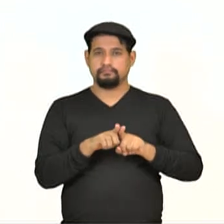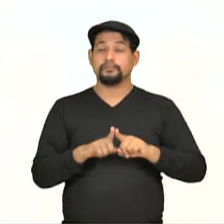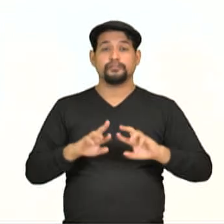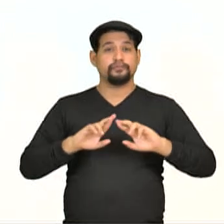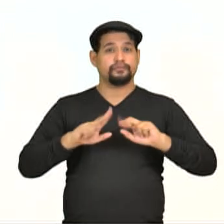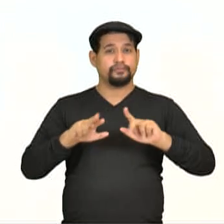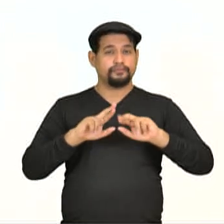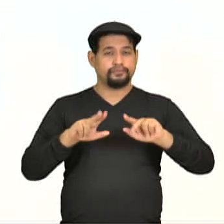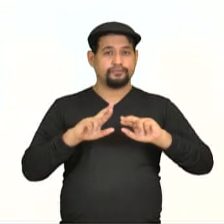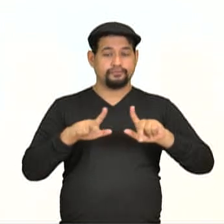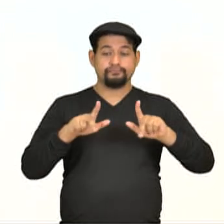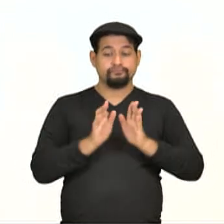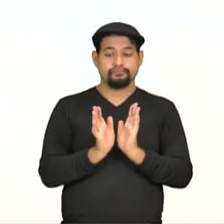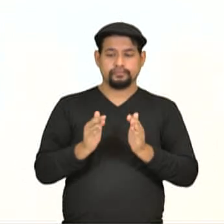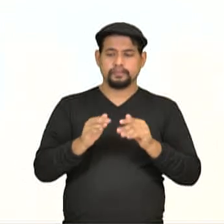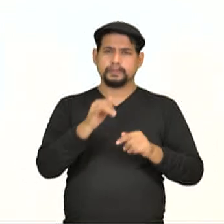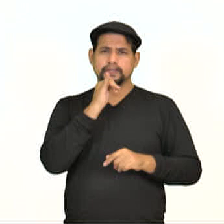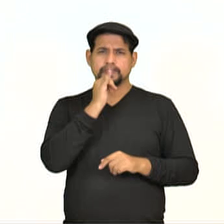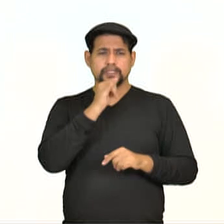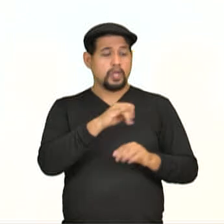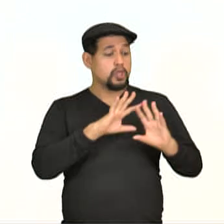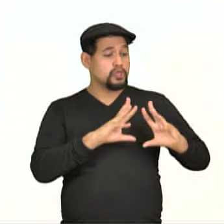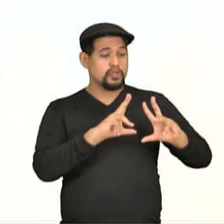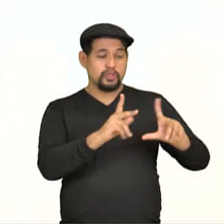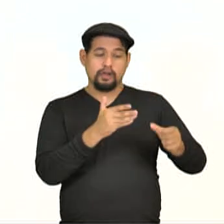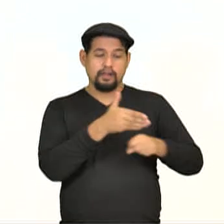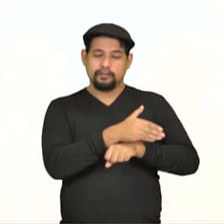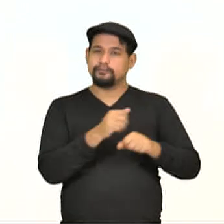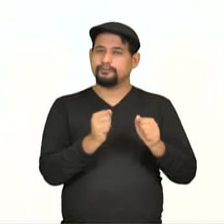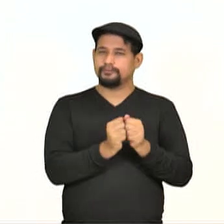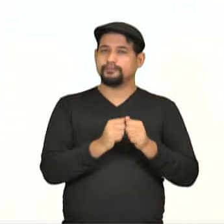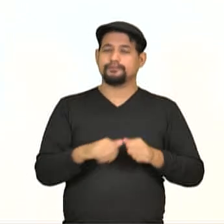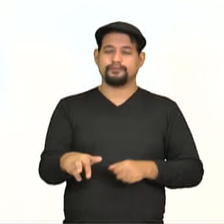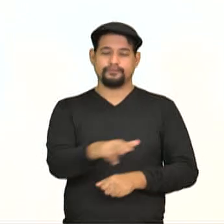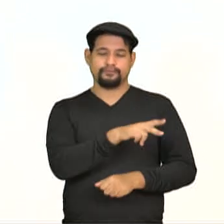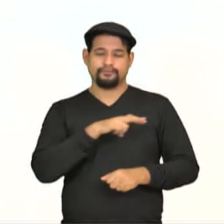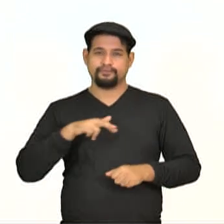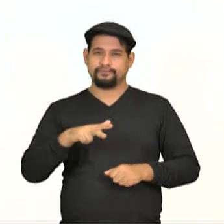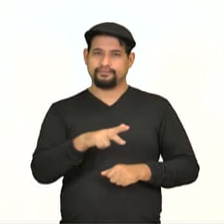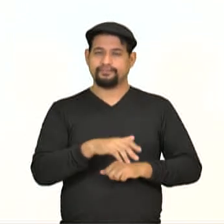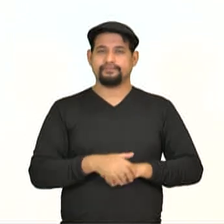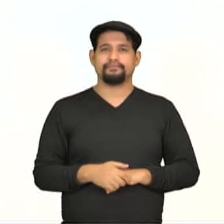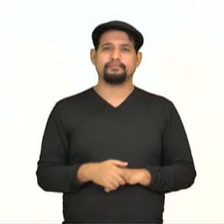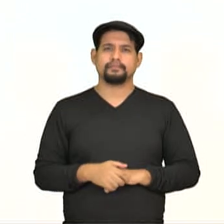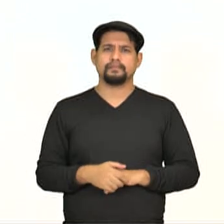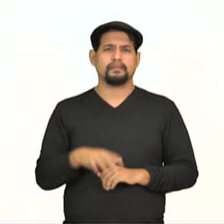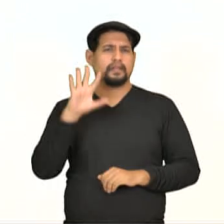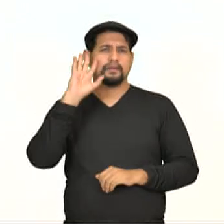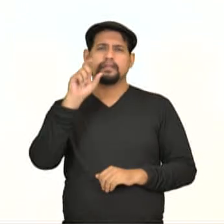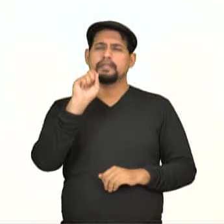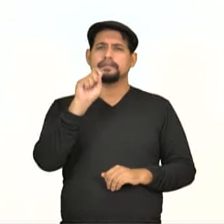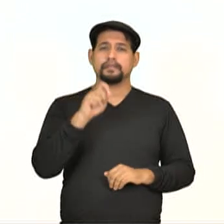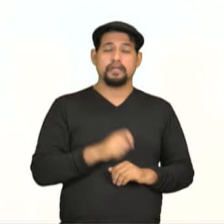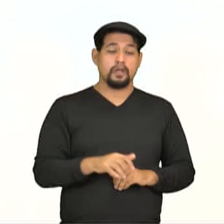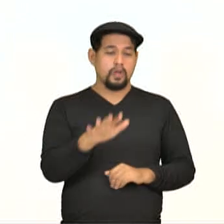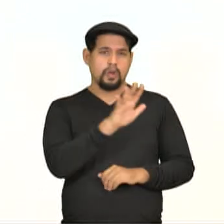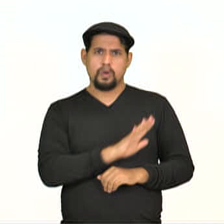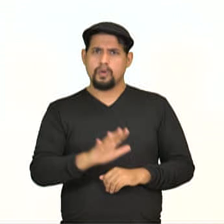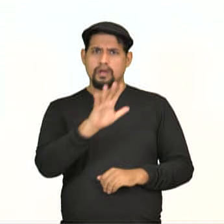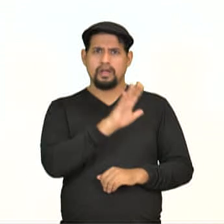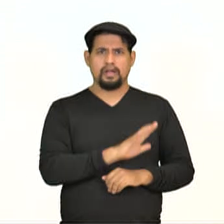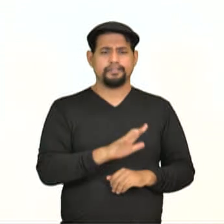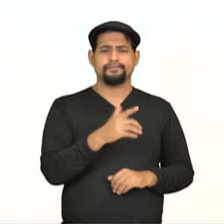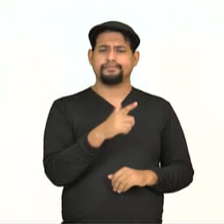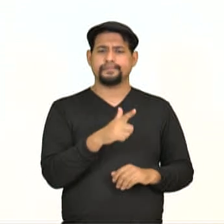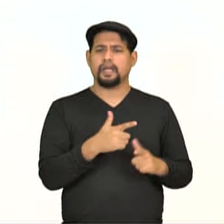Diferente da participação, aqui todos participam de uma maneira igualitária. Ocorre em espaços não